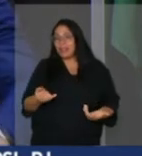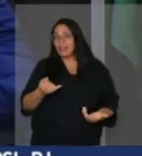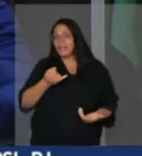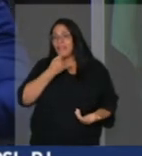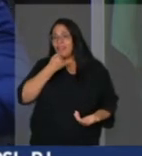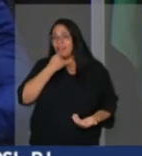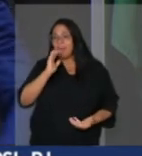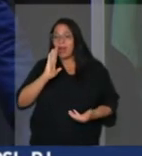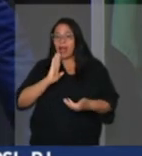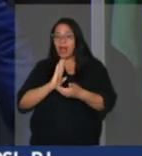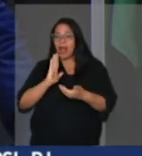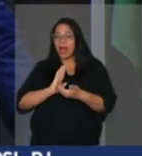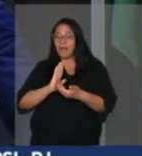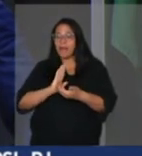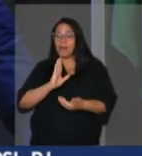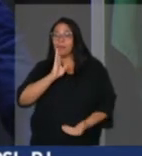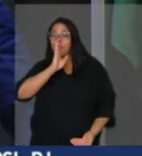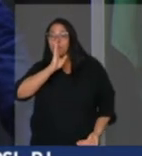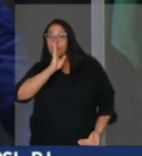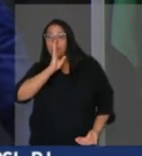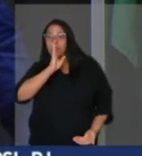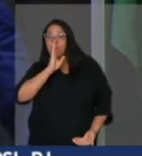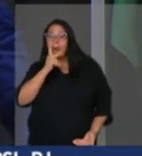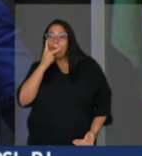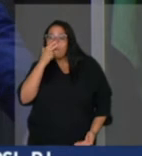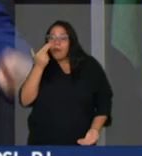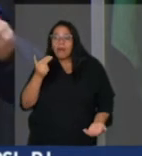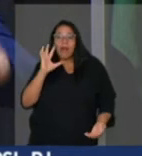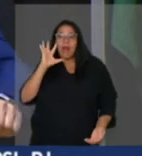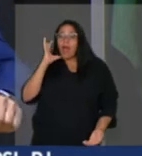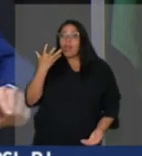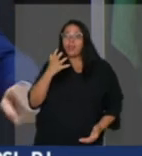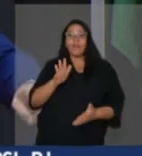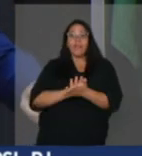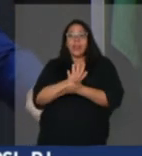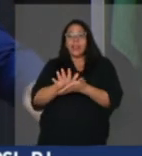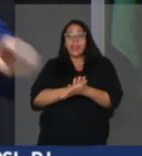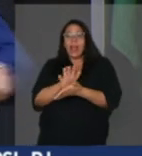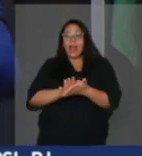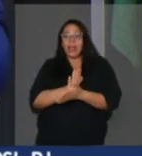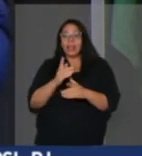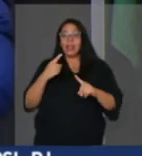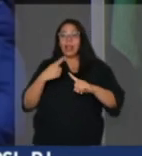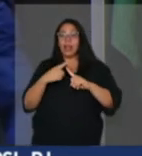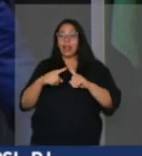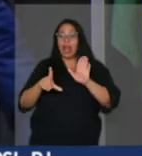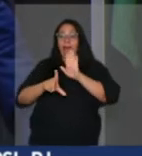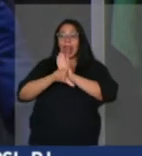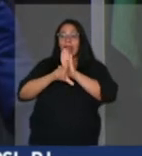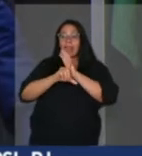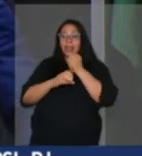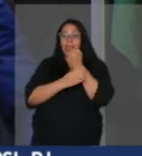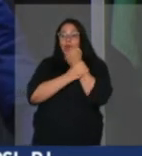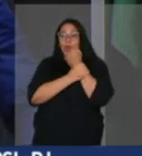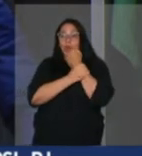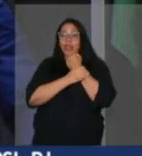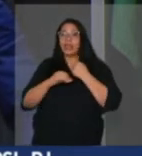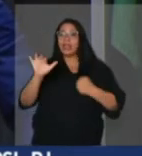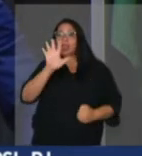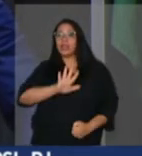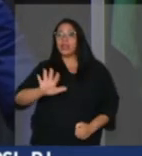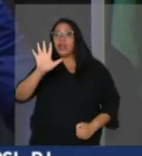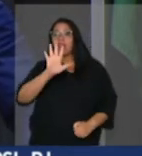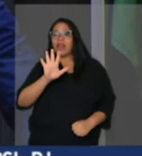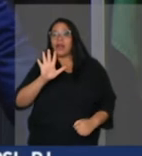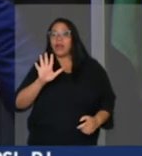Câmara está se calando do que está acontecendo. Ela foi amparada na Lei de Segurança Nacional. E